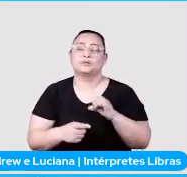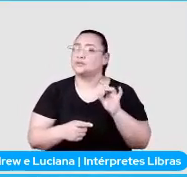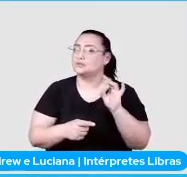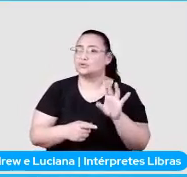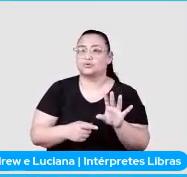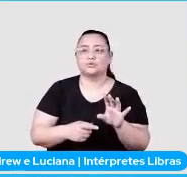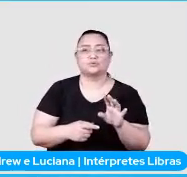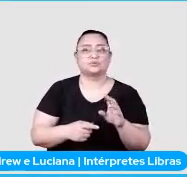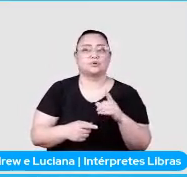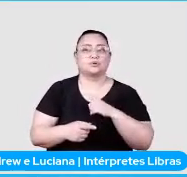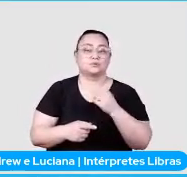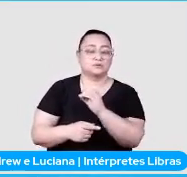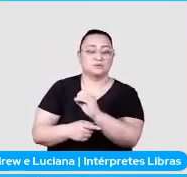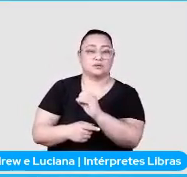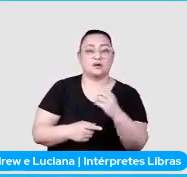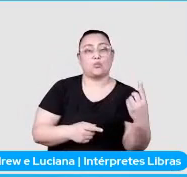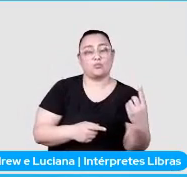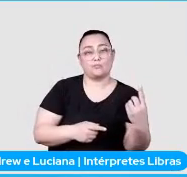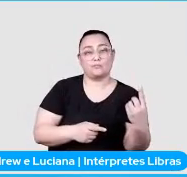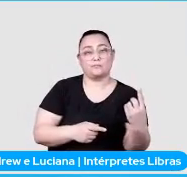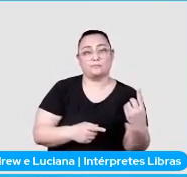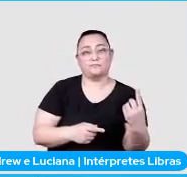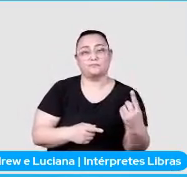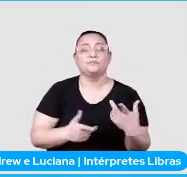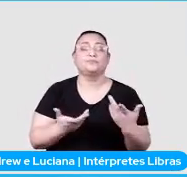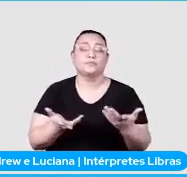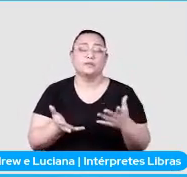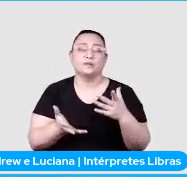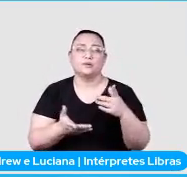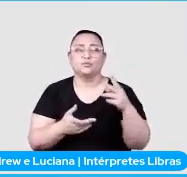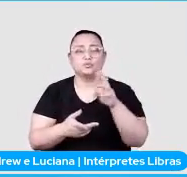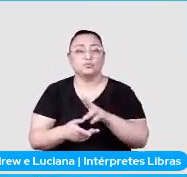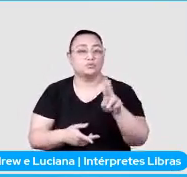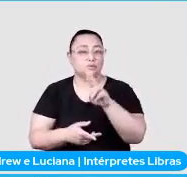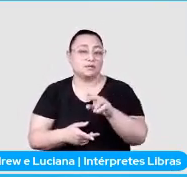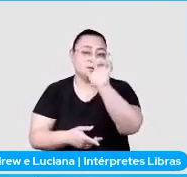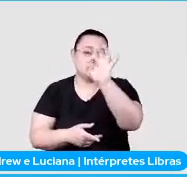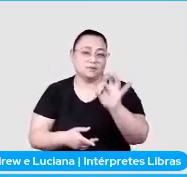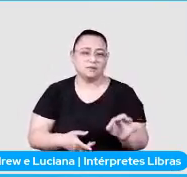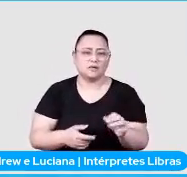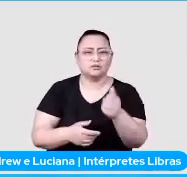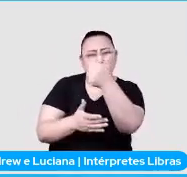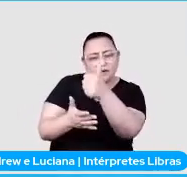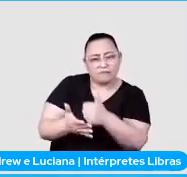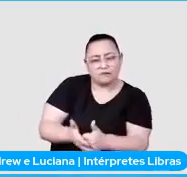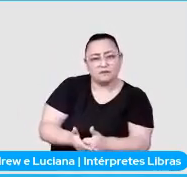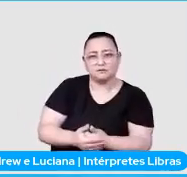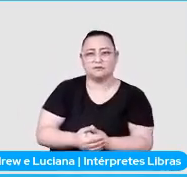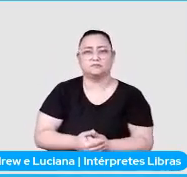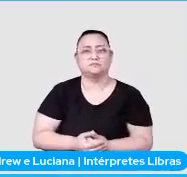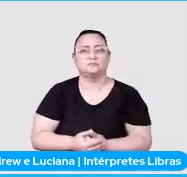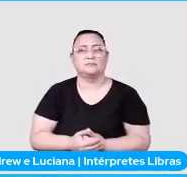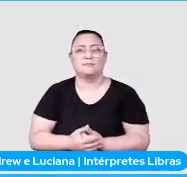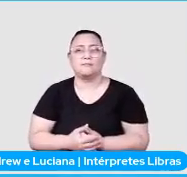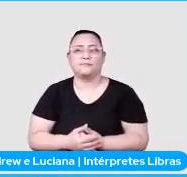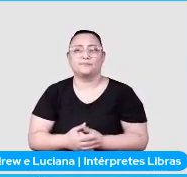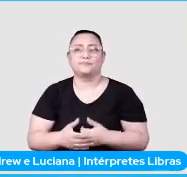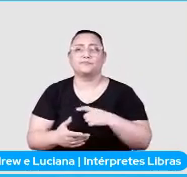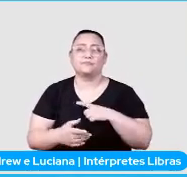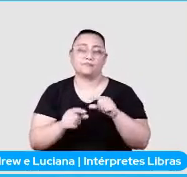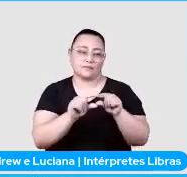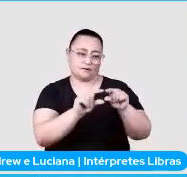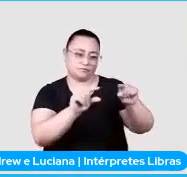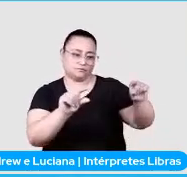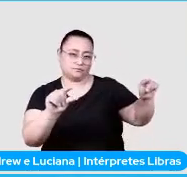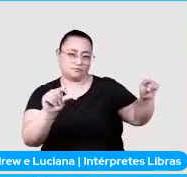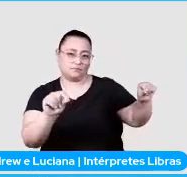de 0 a 1. E eu peguei a porcentagem e verifiquei. O expected coverage, 1, a porcentagem que eu peguei